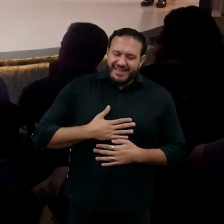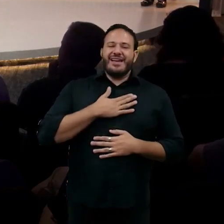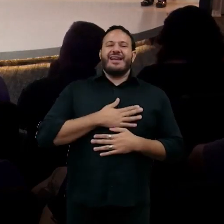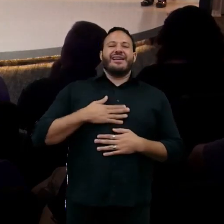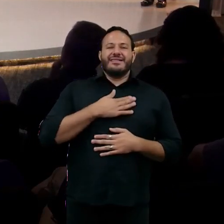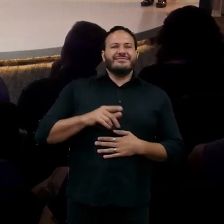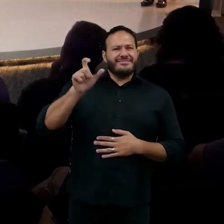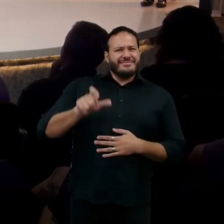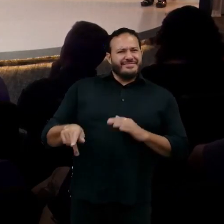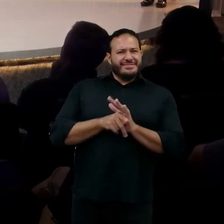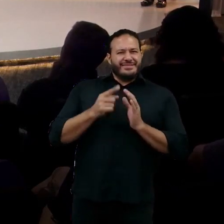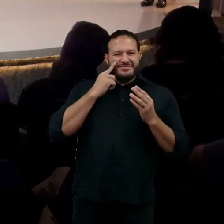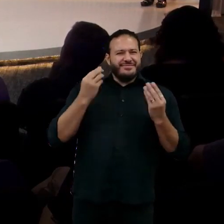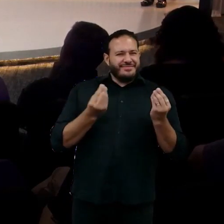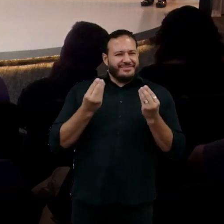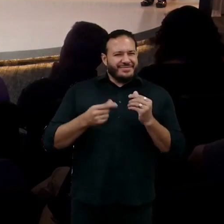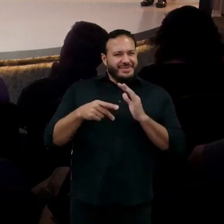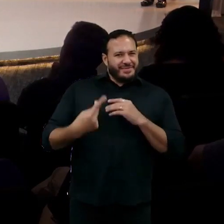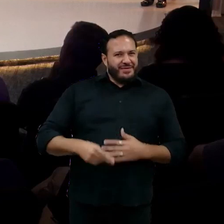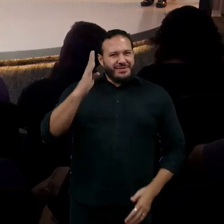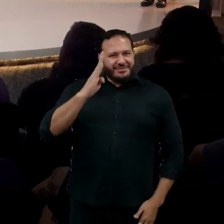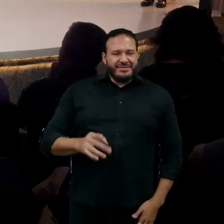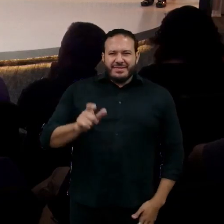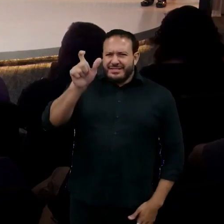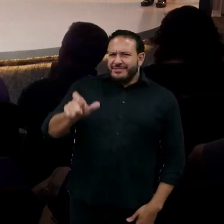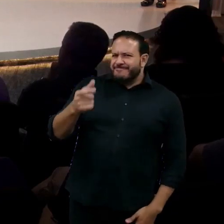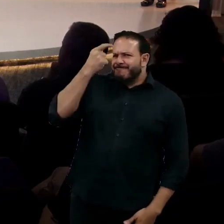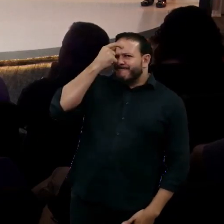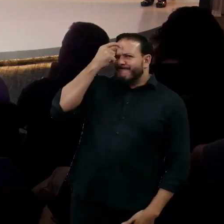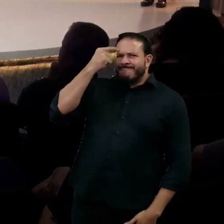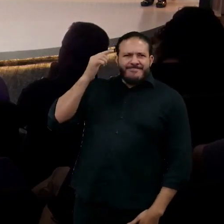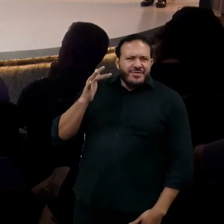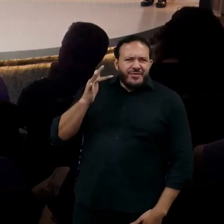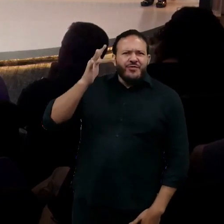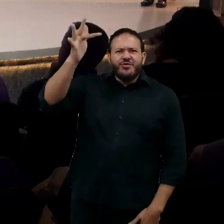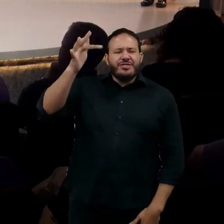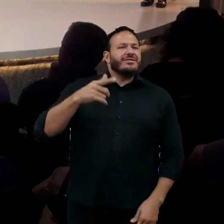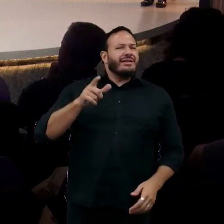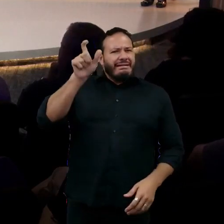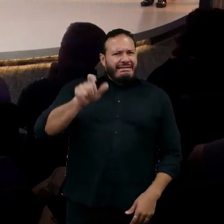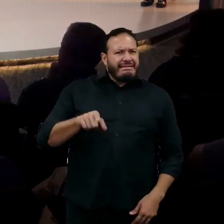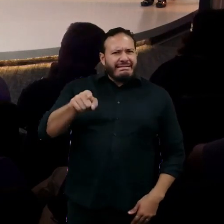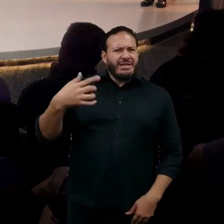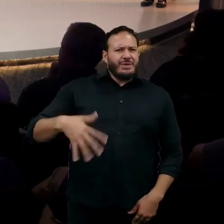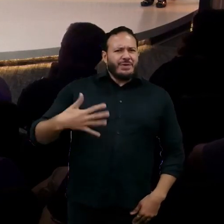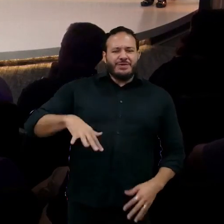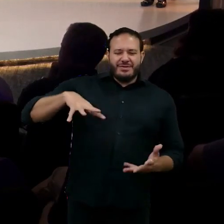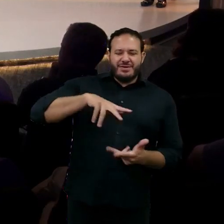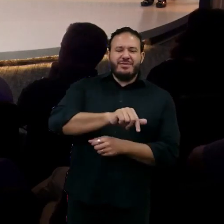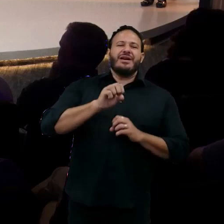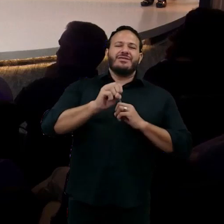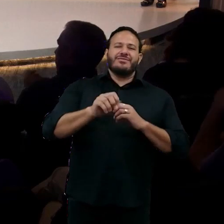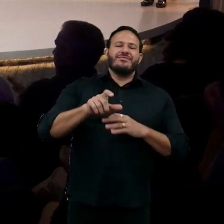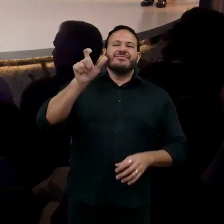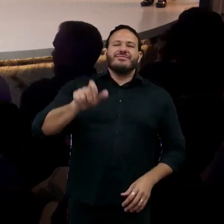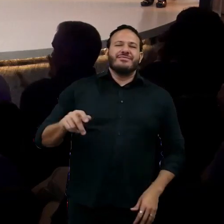brasileiro, esse futurista, pensamento, um líder de pensamento futurista global na educação, professor